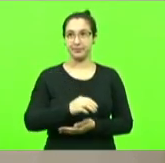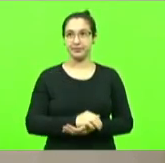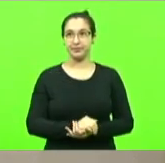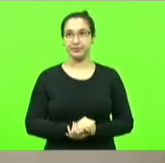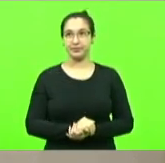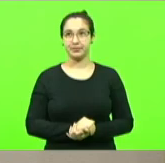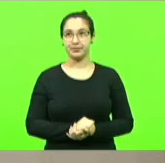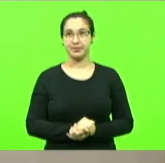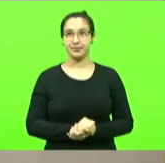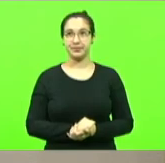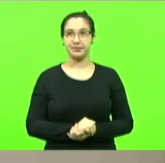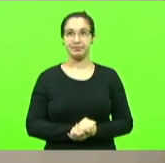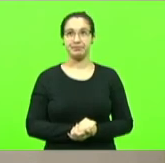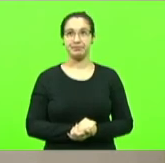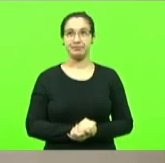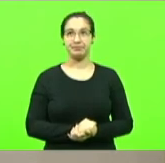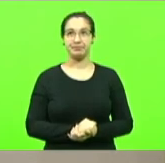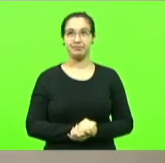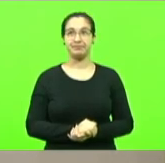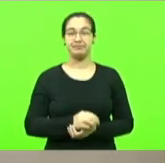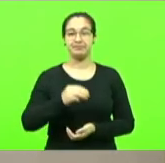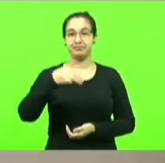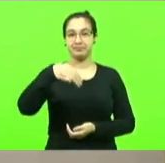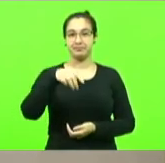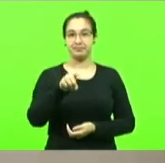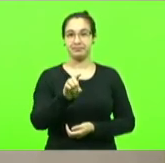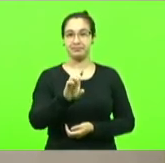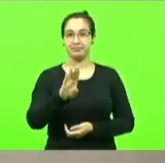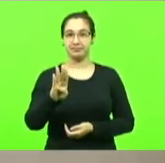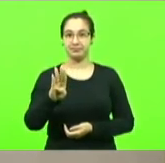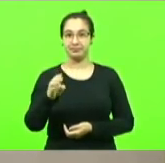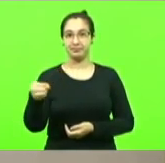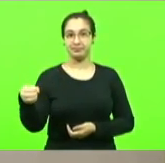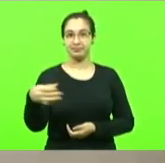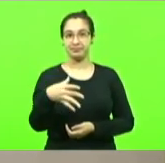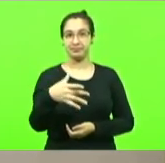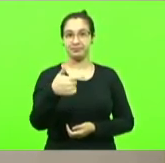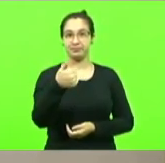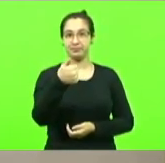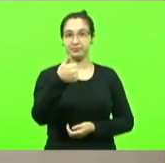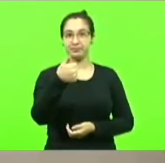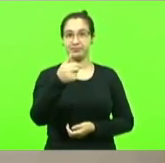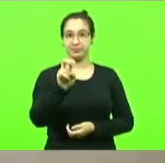próximo horário horário pertence ao bloco MDB partido novo tempo de 15 minutos